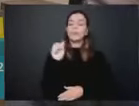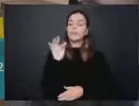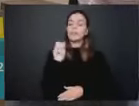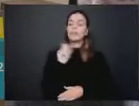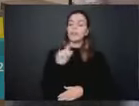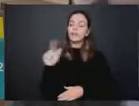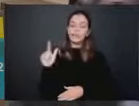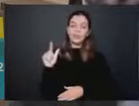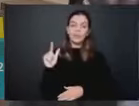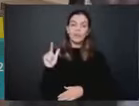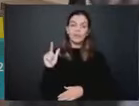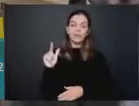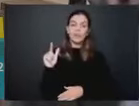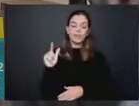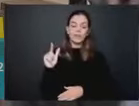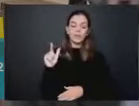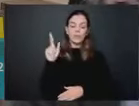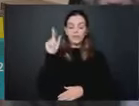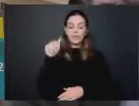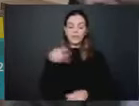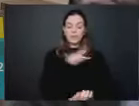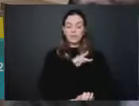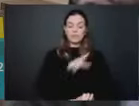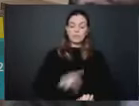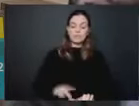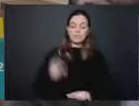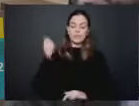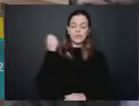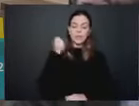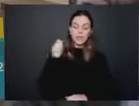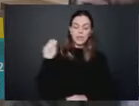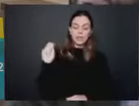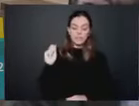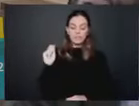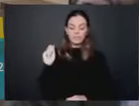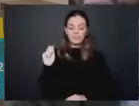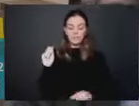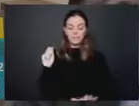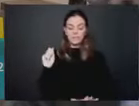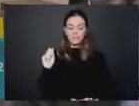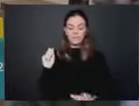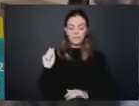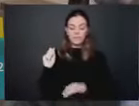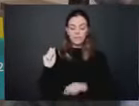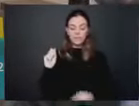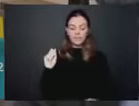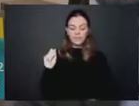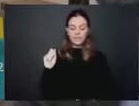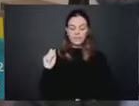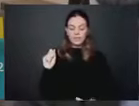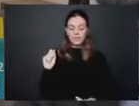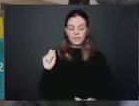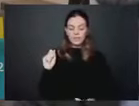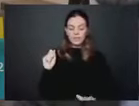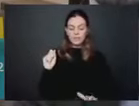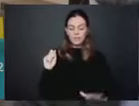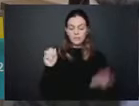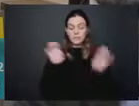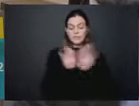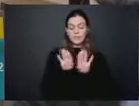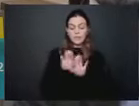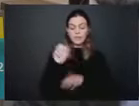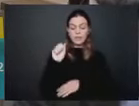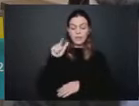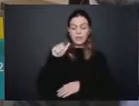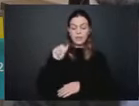que ele é o presidente da associação, as Brás, e também o Almir Parigudo